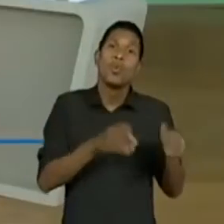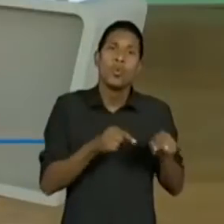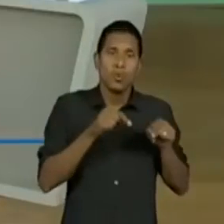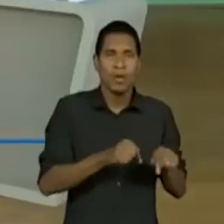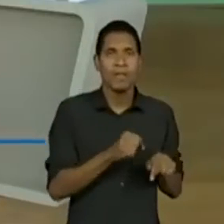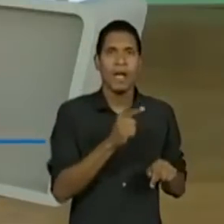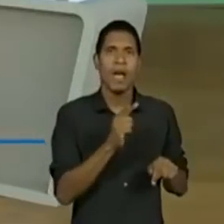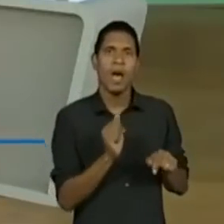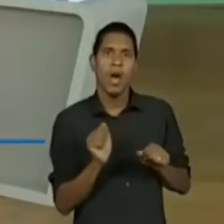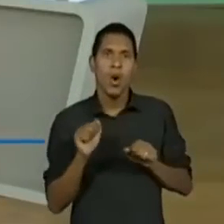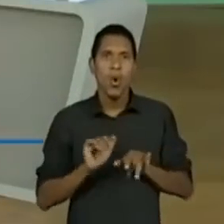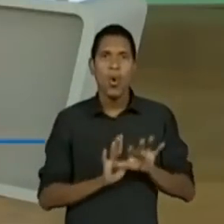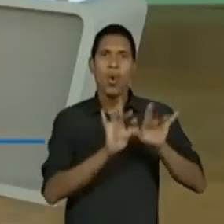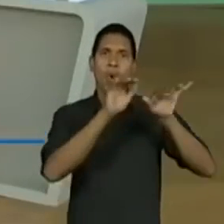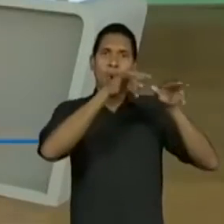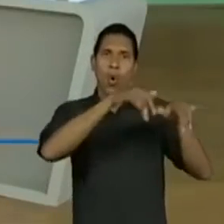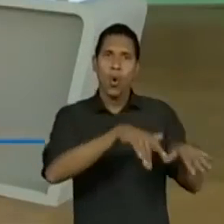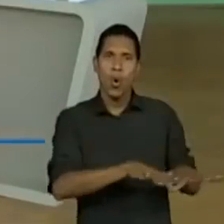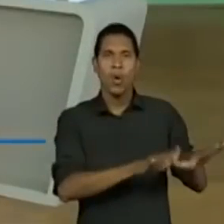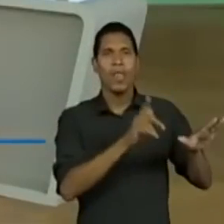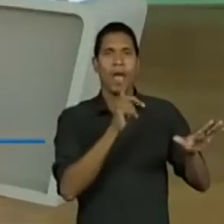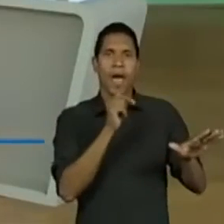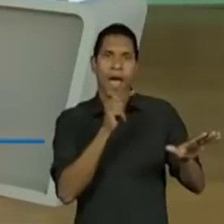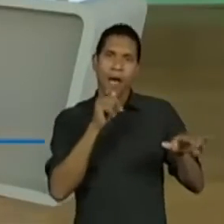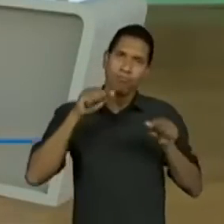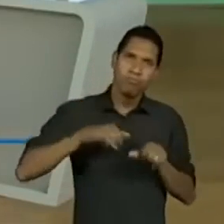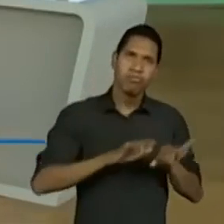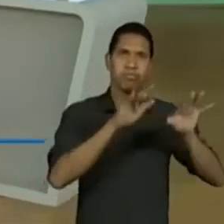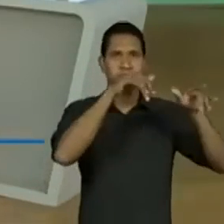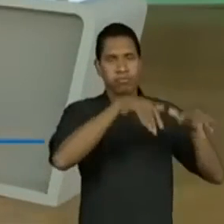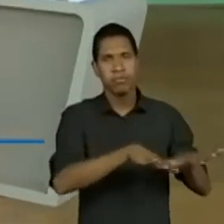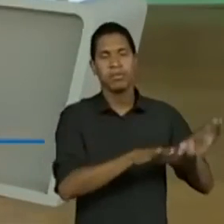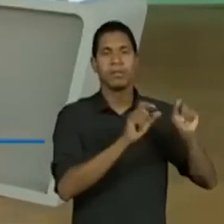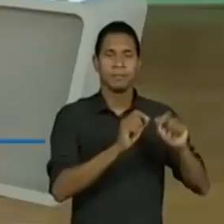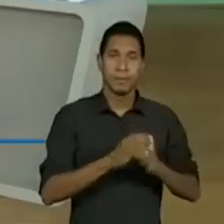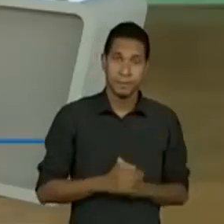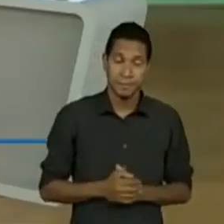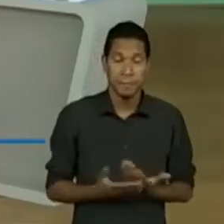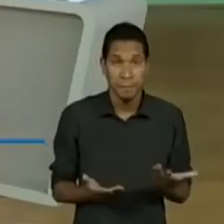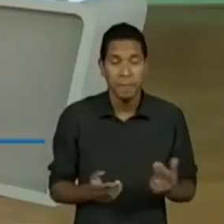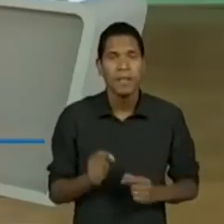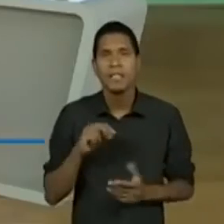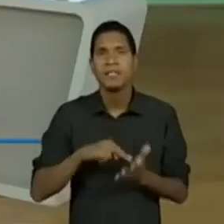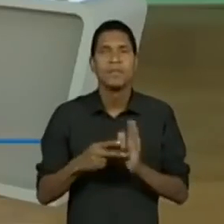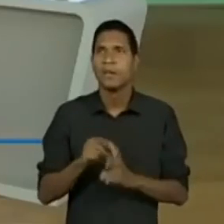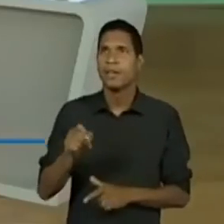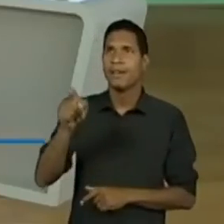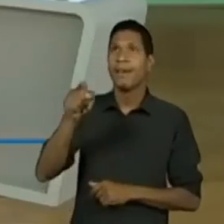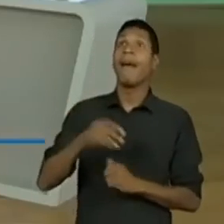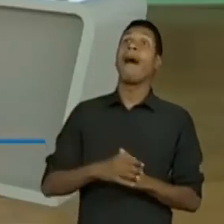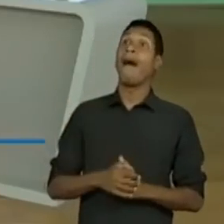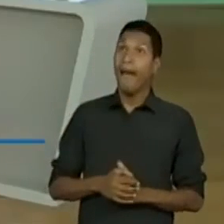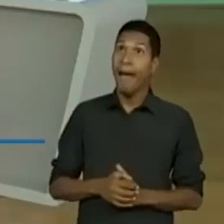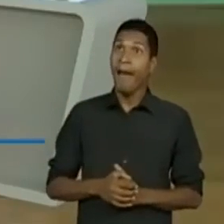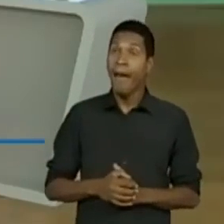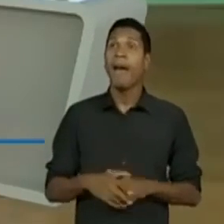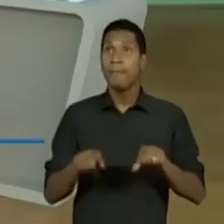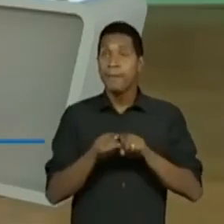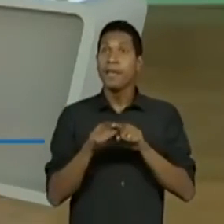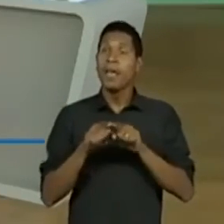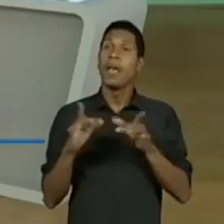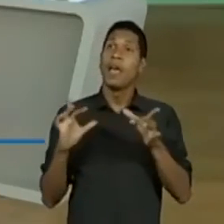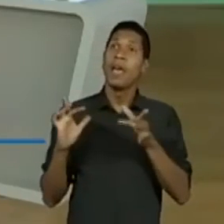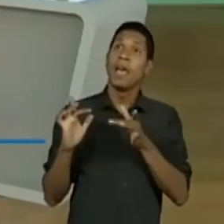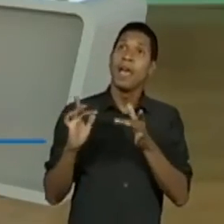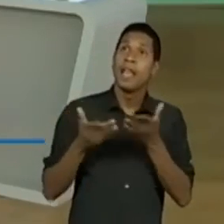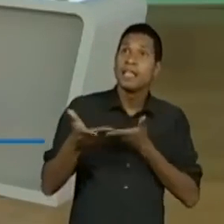O que nós temos? Ah, falar de altos e baixos da vida para o Sandra. Legal. Os alunos do quinto ano